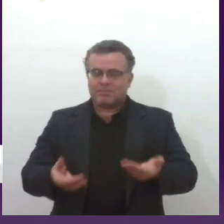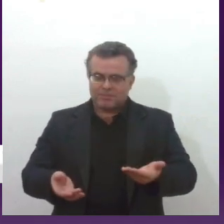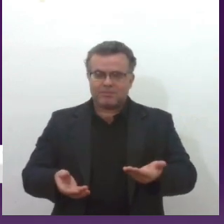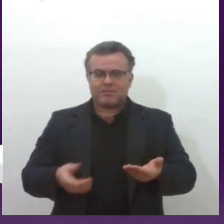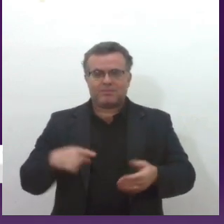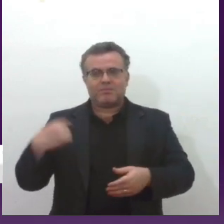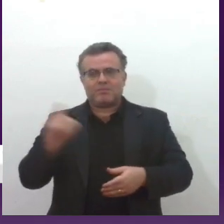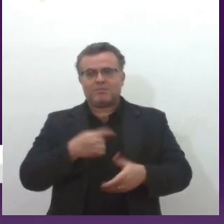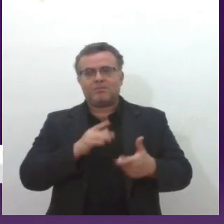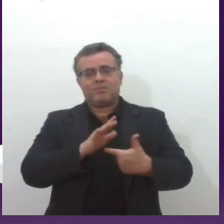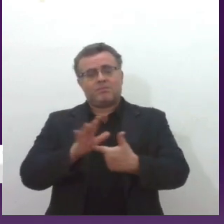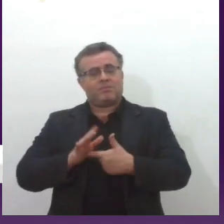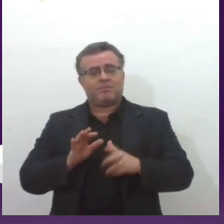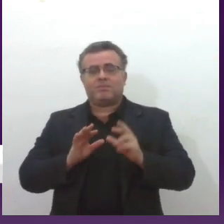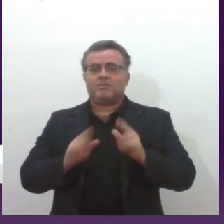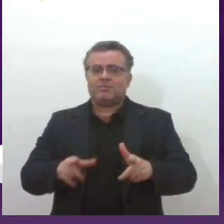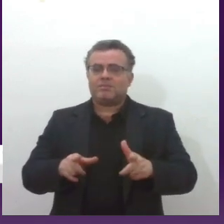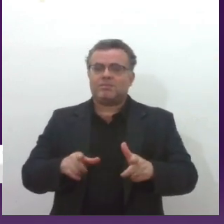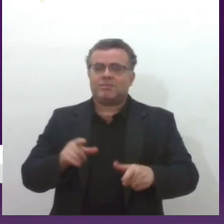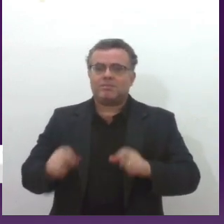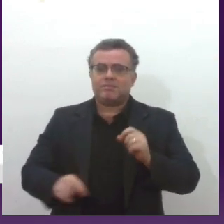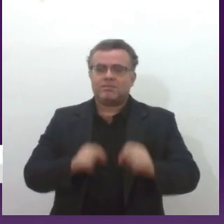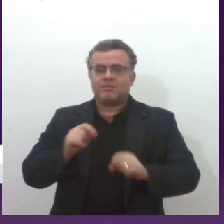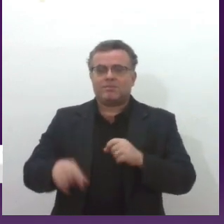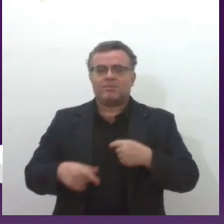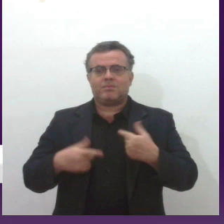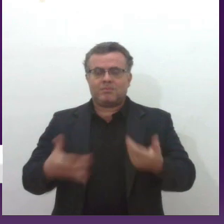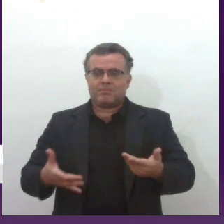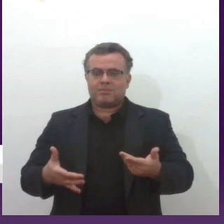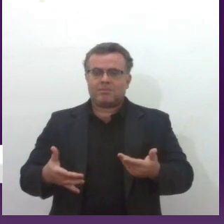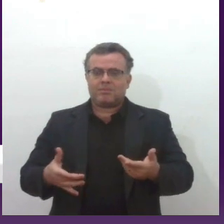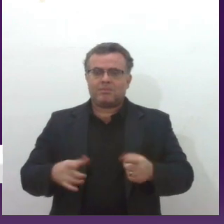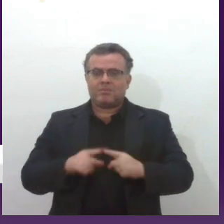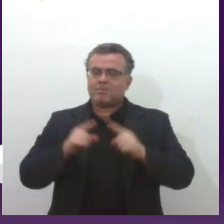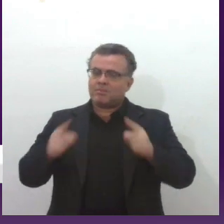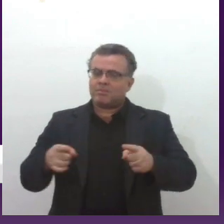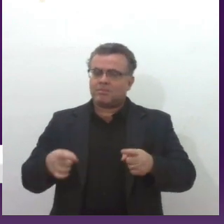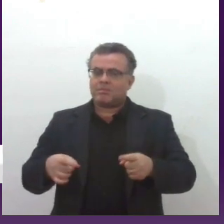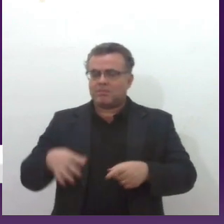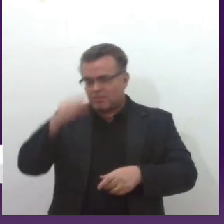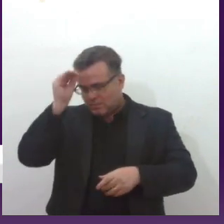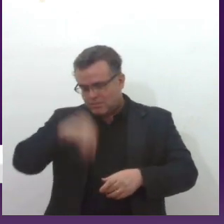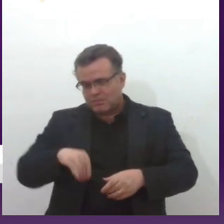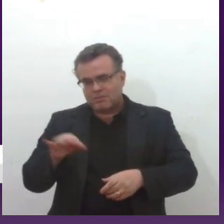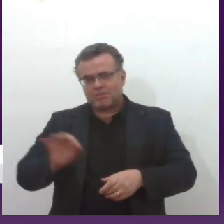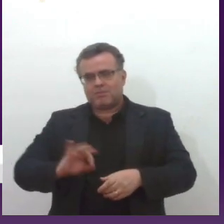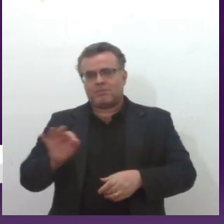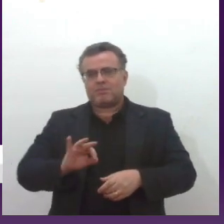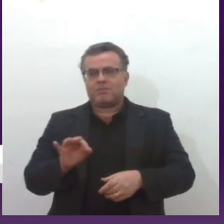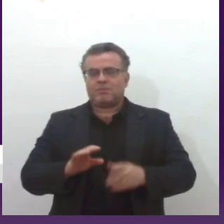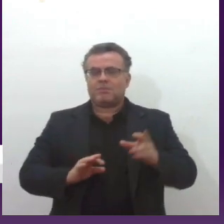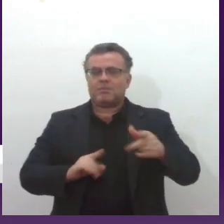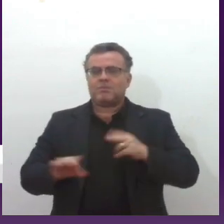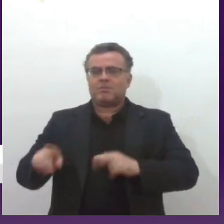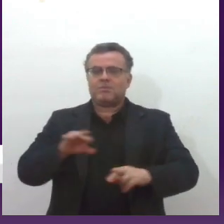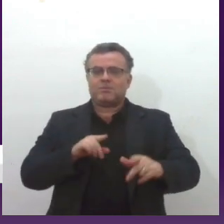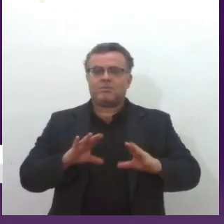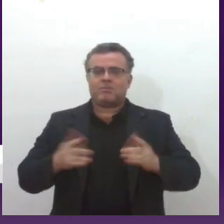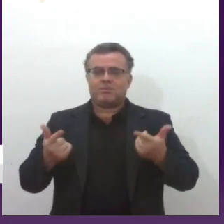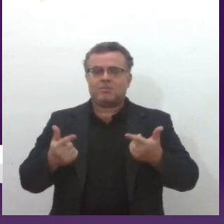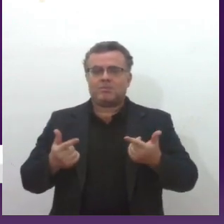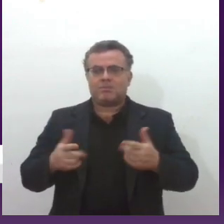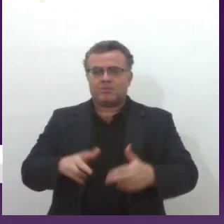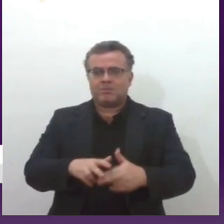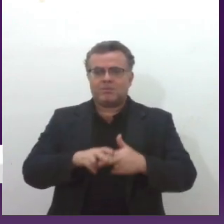somos diferentes, fisiologicamente diferentes, mas não deixamos de executar nossas atividades mesmo por nossas diferenças, entendeu?